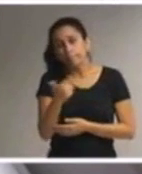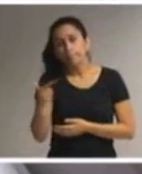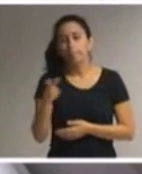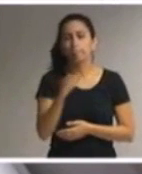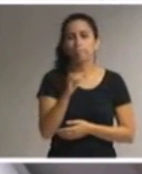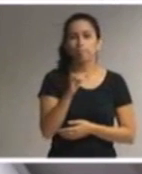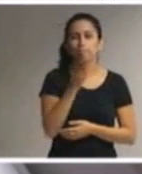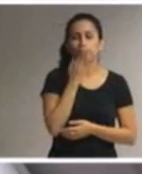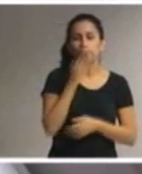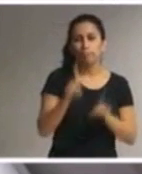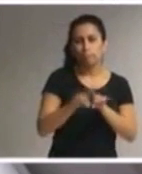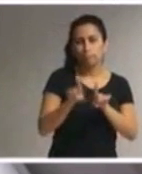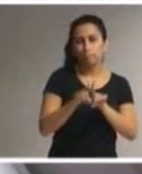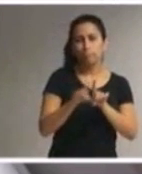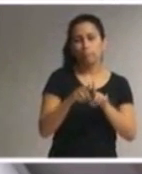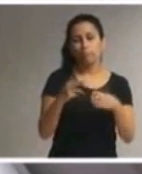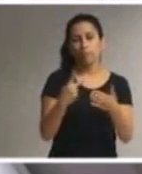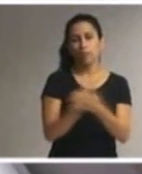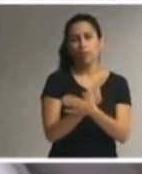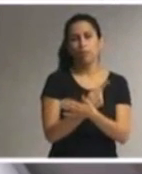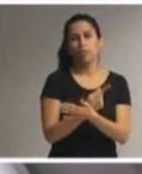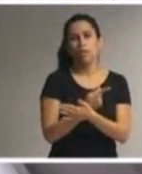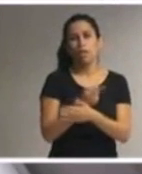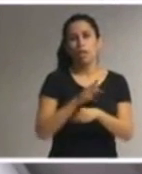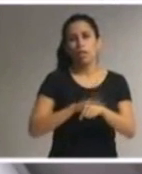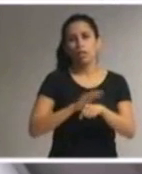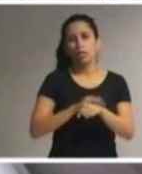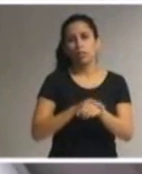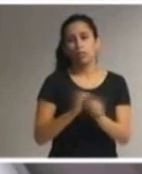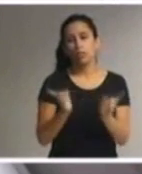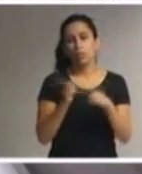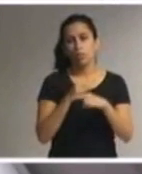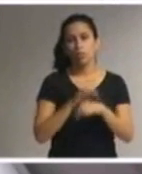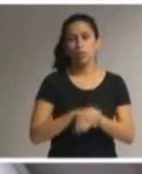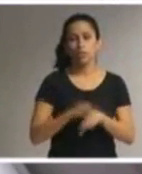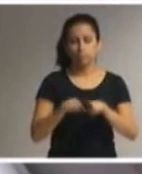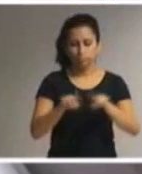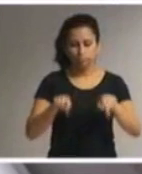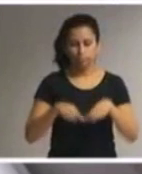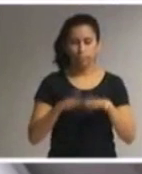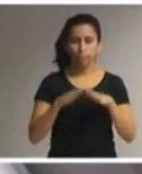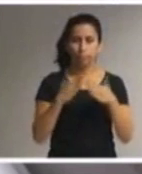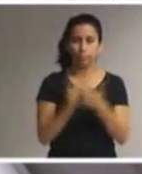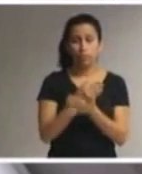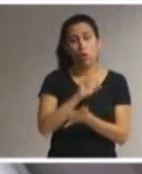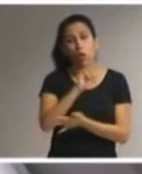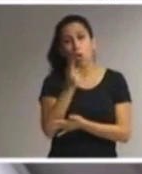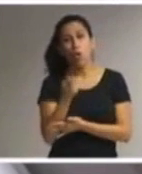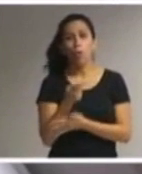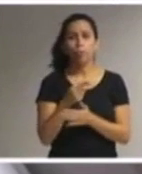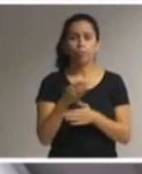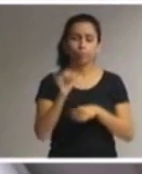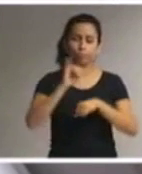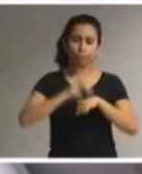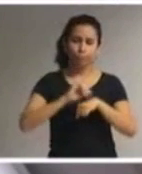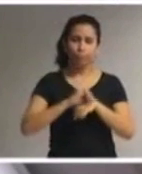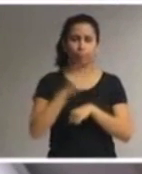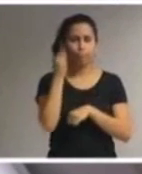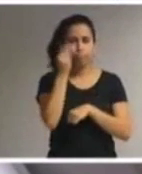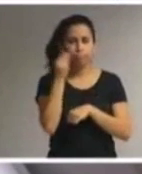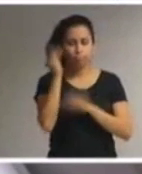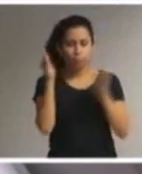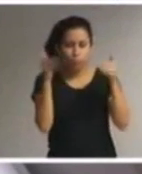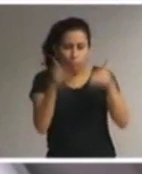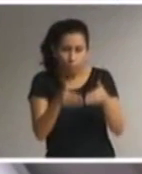realizados no turno inverso ao da classe comum na própria escola ou centro especializado que realiza esse serviço